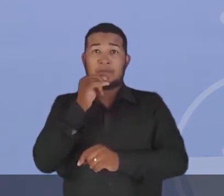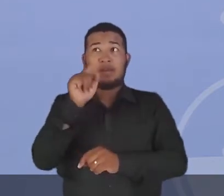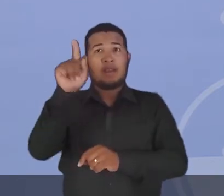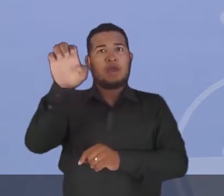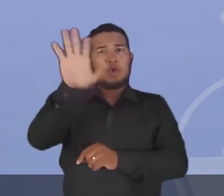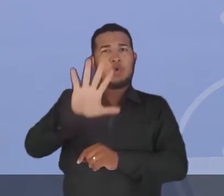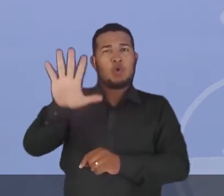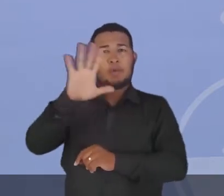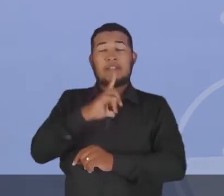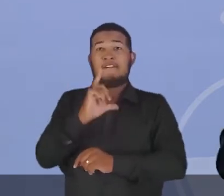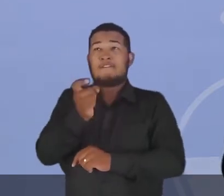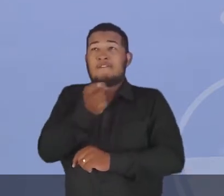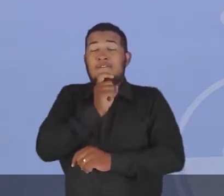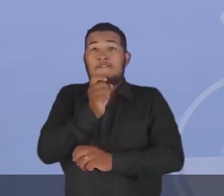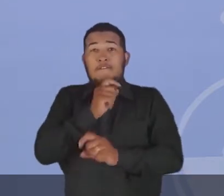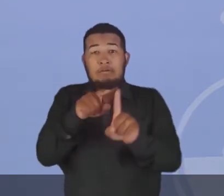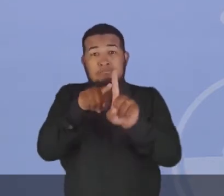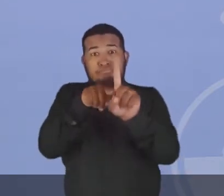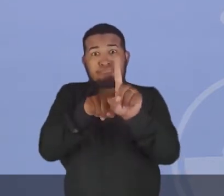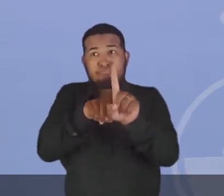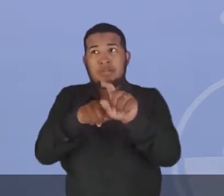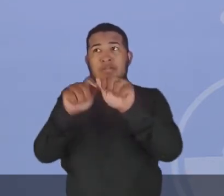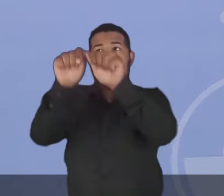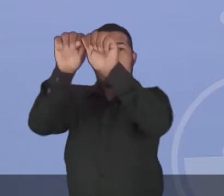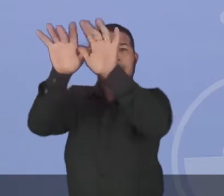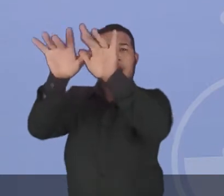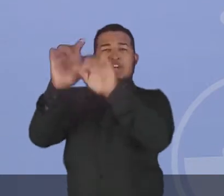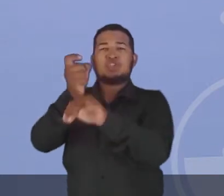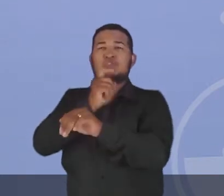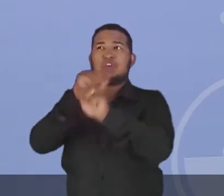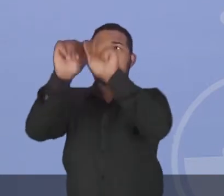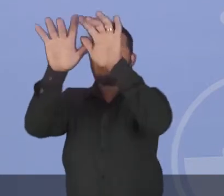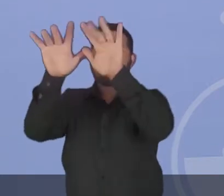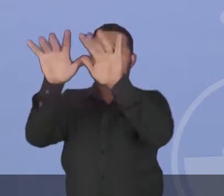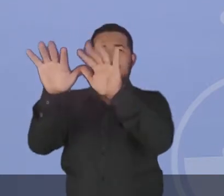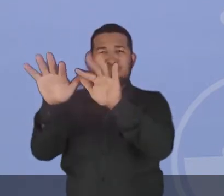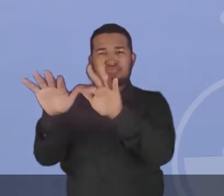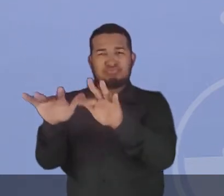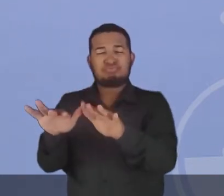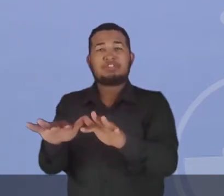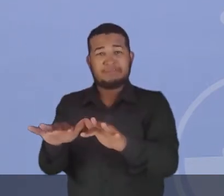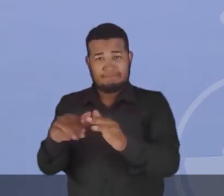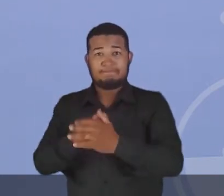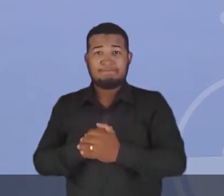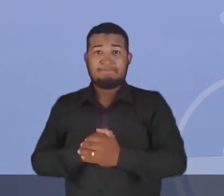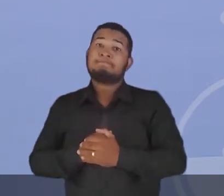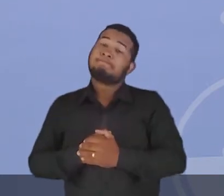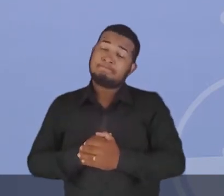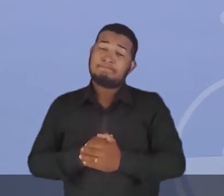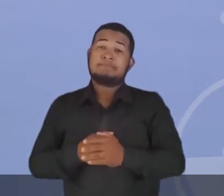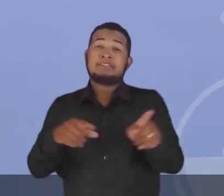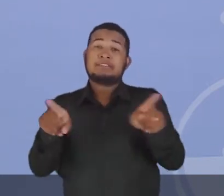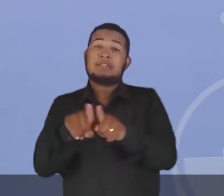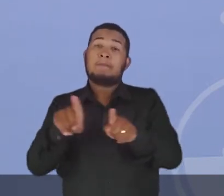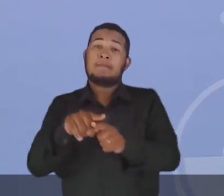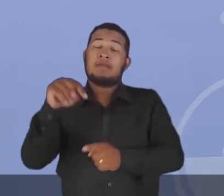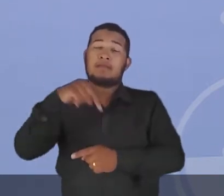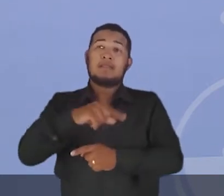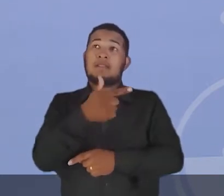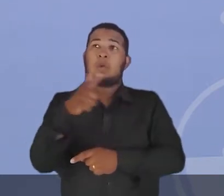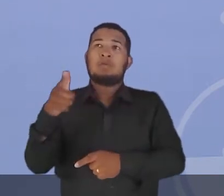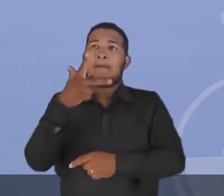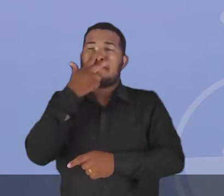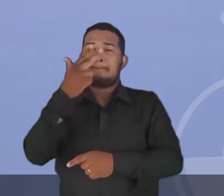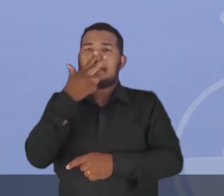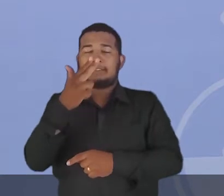exemplo, na Europa, que você tem aí as terras cobertas por gelo no período do inverno. Nós também não temos outros